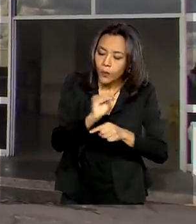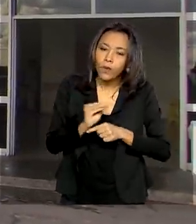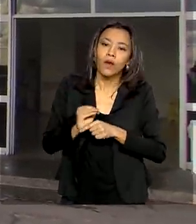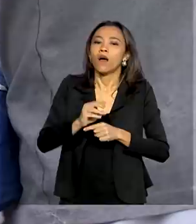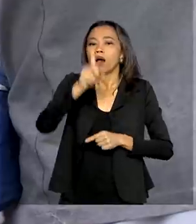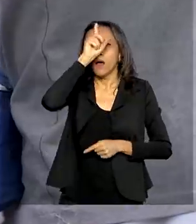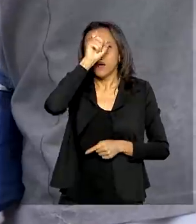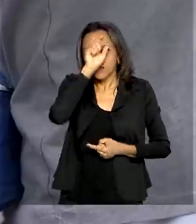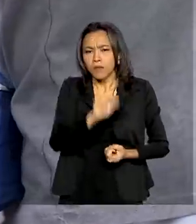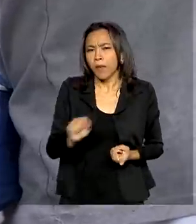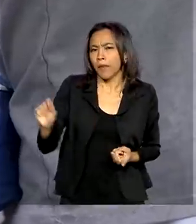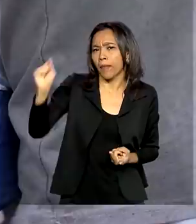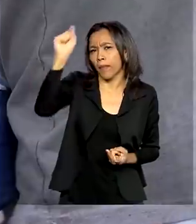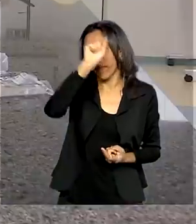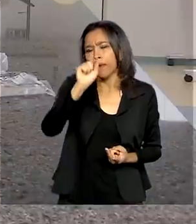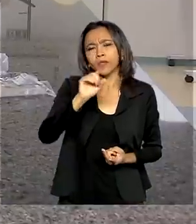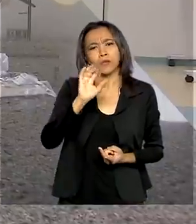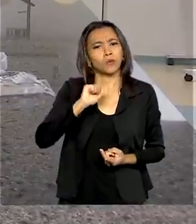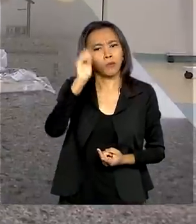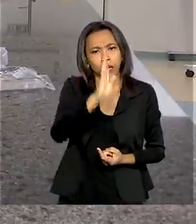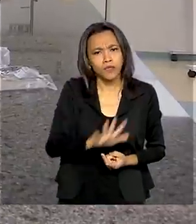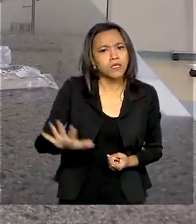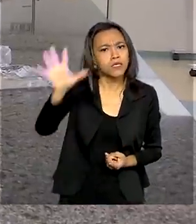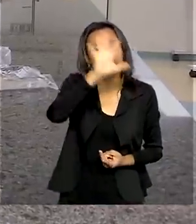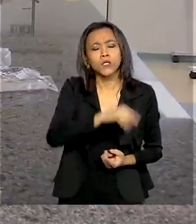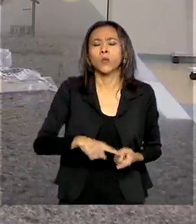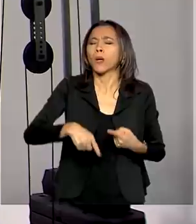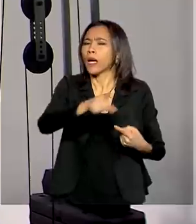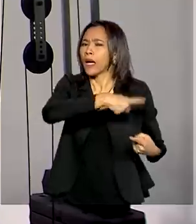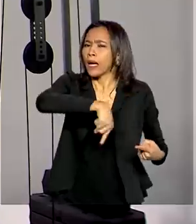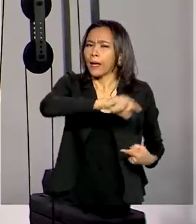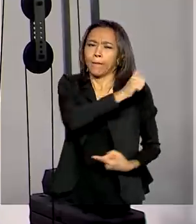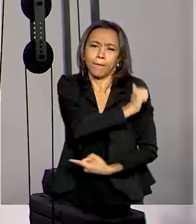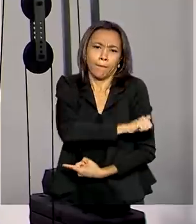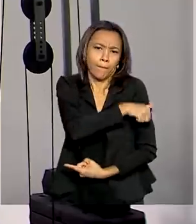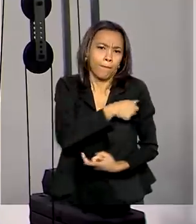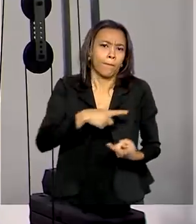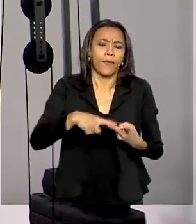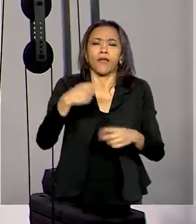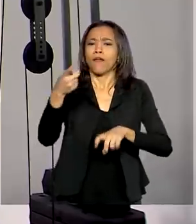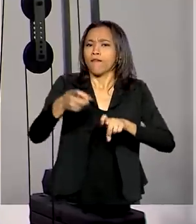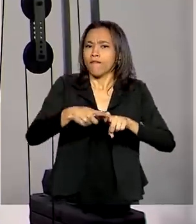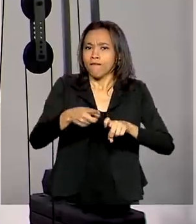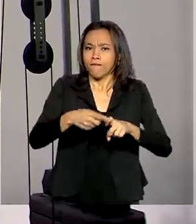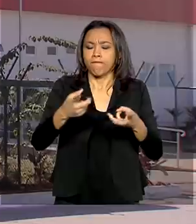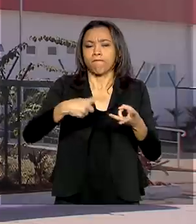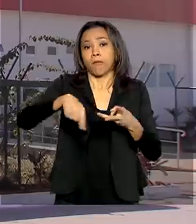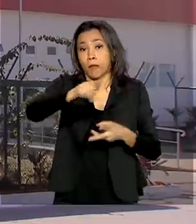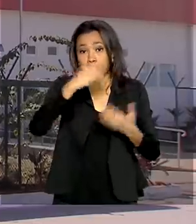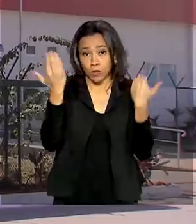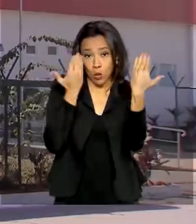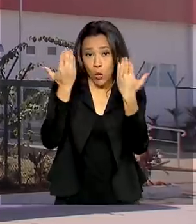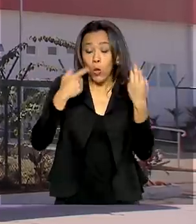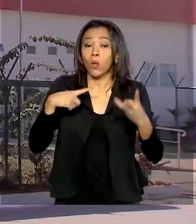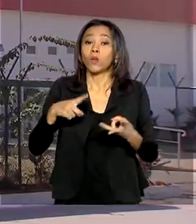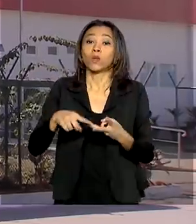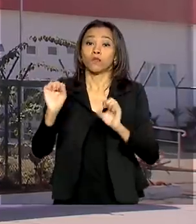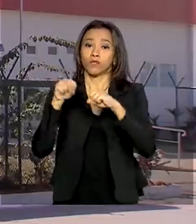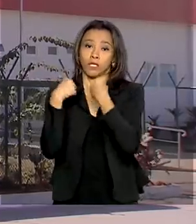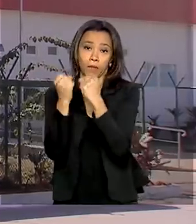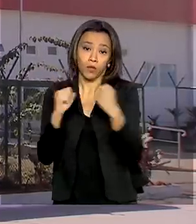hospitais do SUS em todo o país. Médicos, enfermeiros, fisioterapeutas, psicólogos. No total,